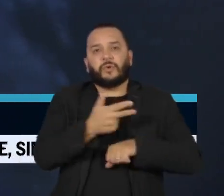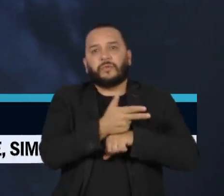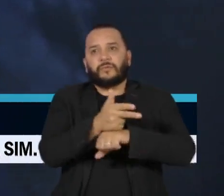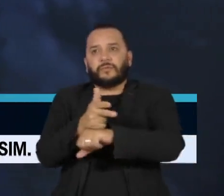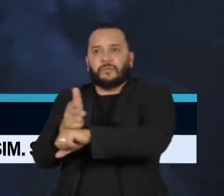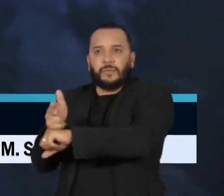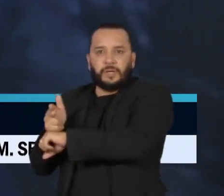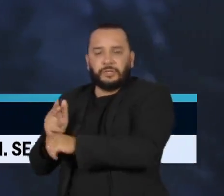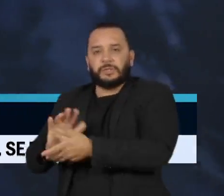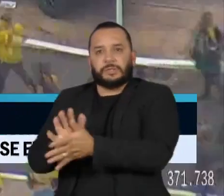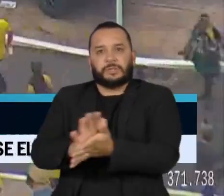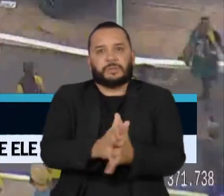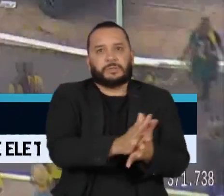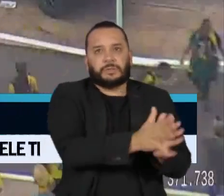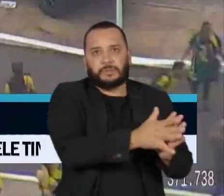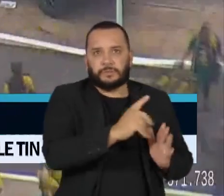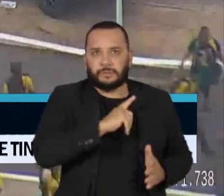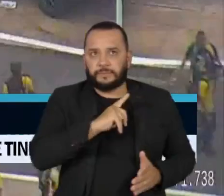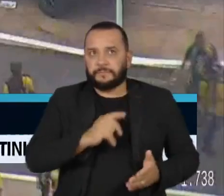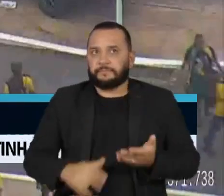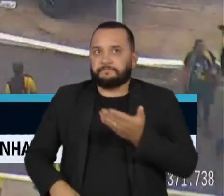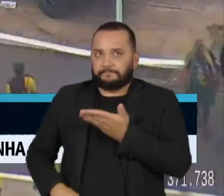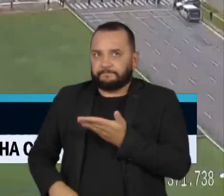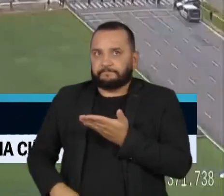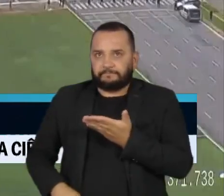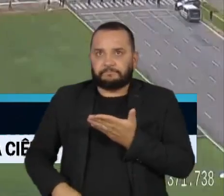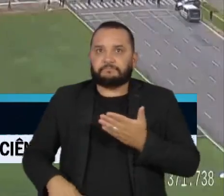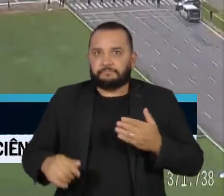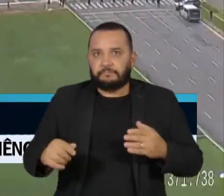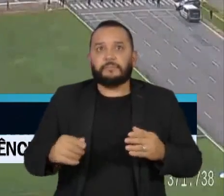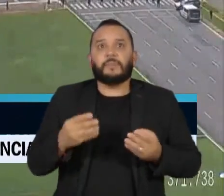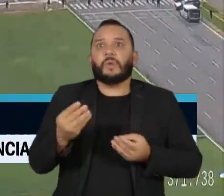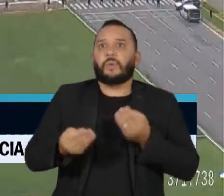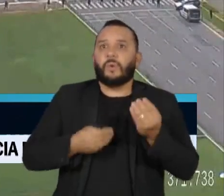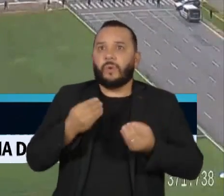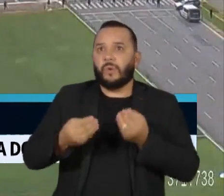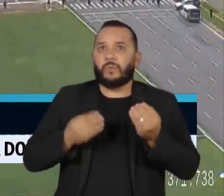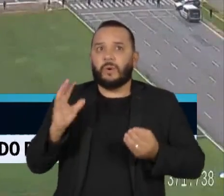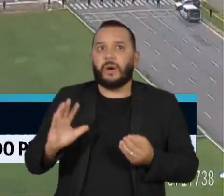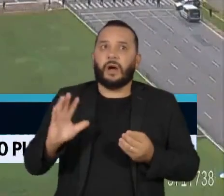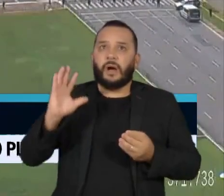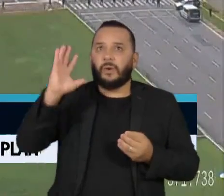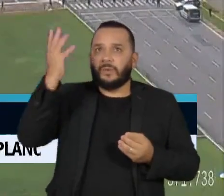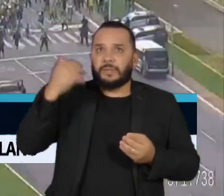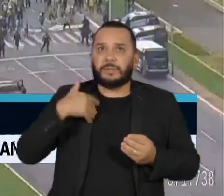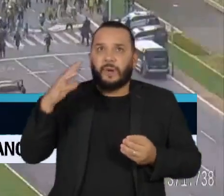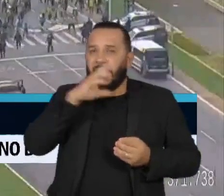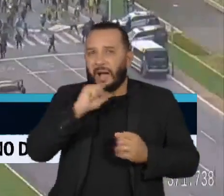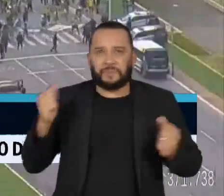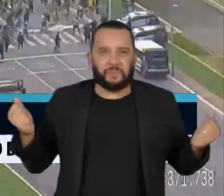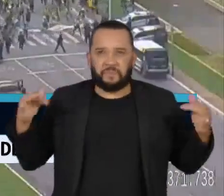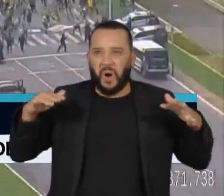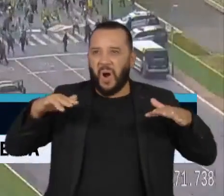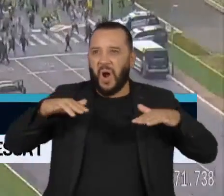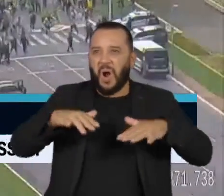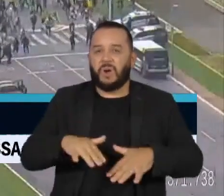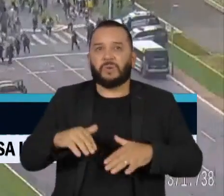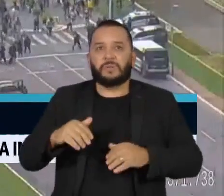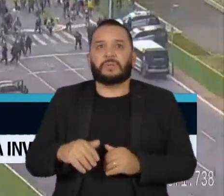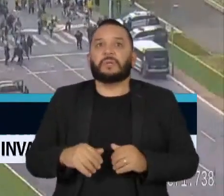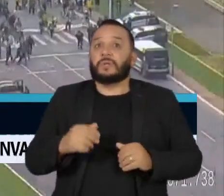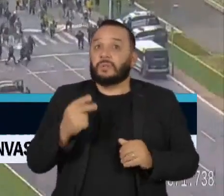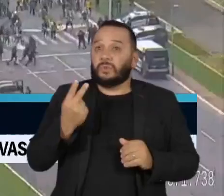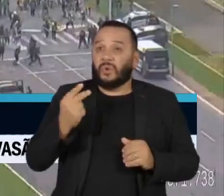destruição do Parlamento. As imagens mostram como a invasão se deu de forma rápida. Em apenas dois